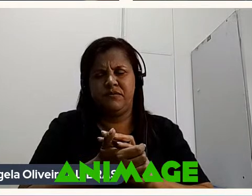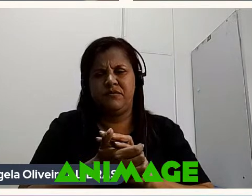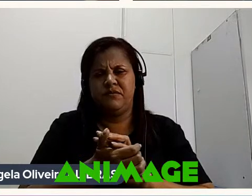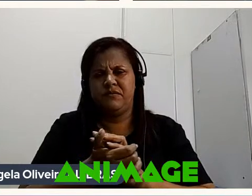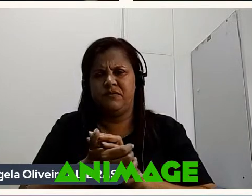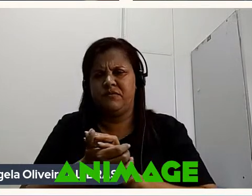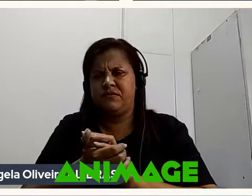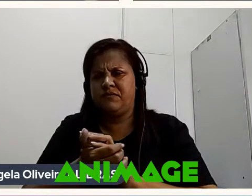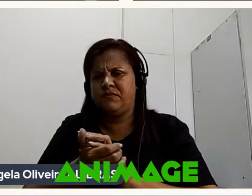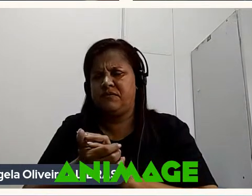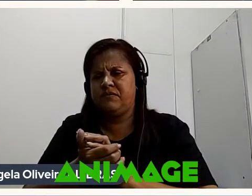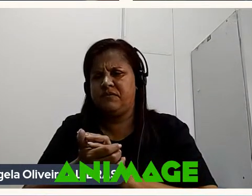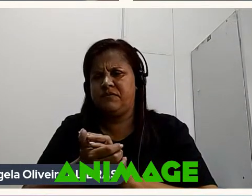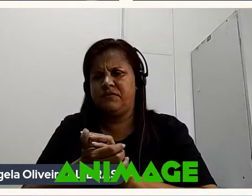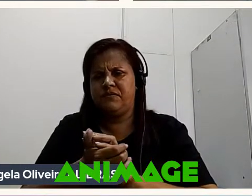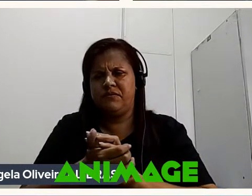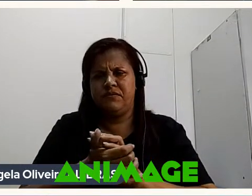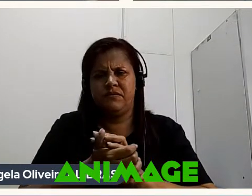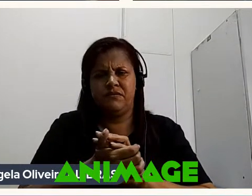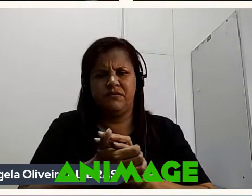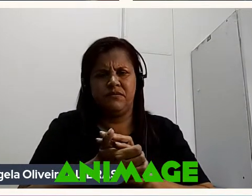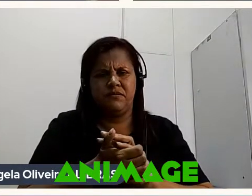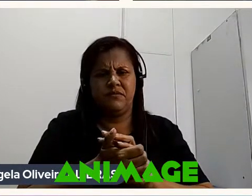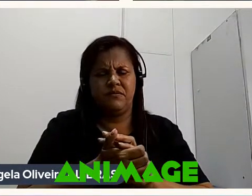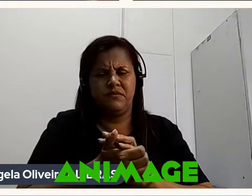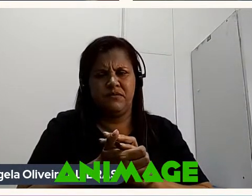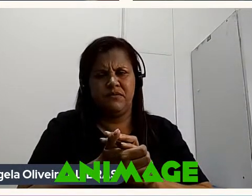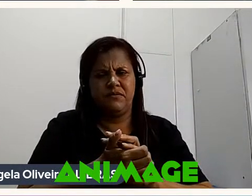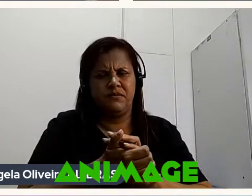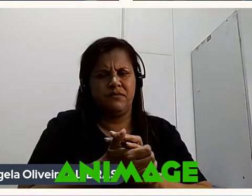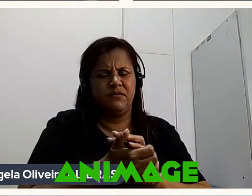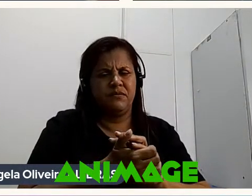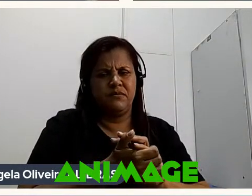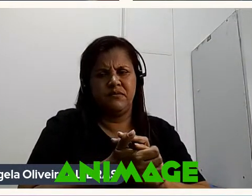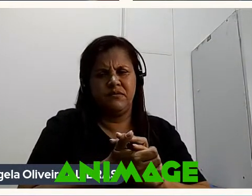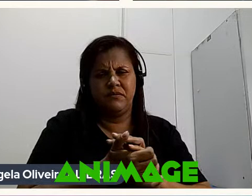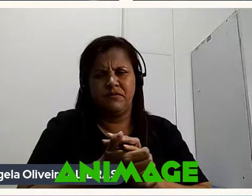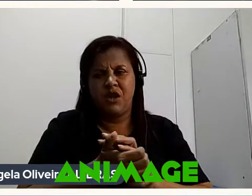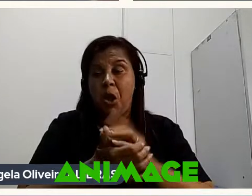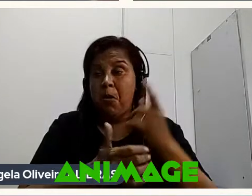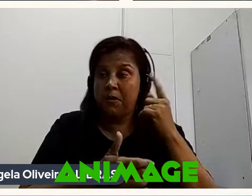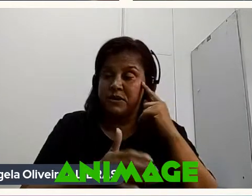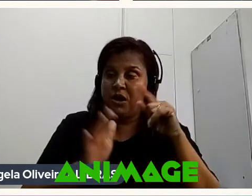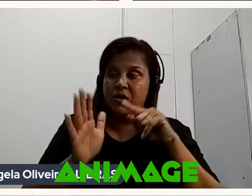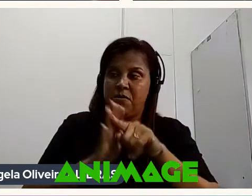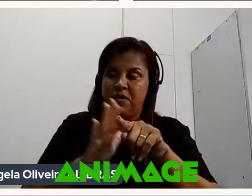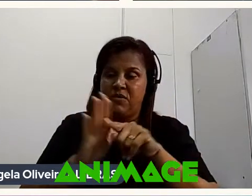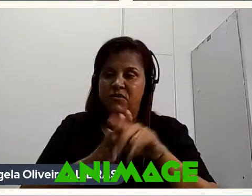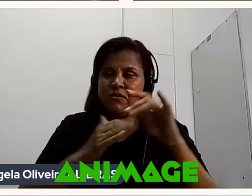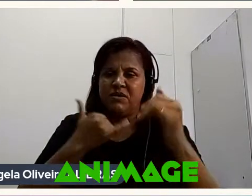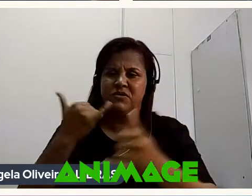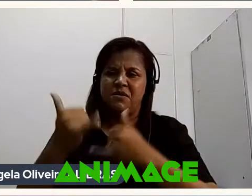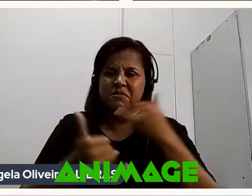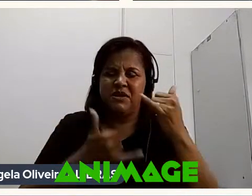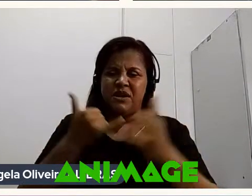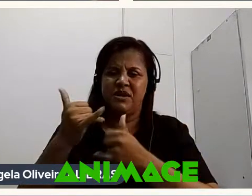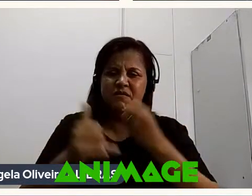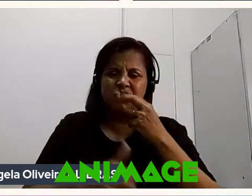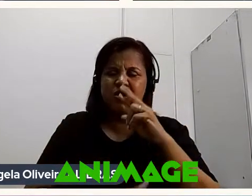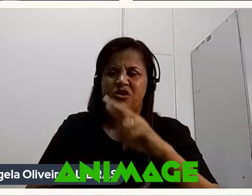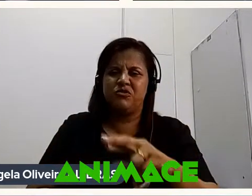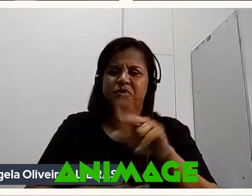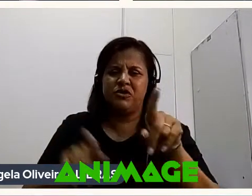Lua Eu fiz o piloto automático Achei que era uma pergunta Mas a sua brincadeira Virou uma boa resposta